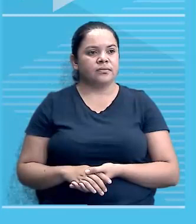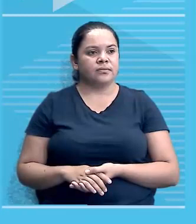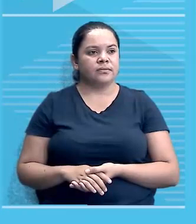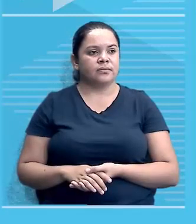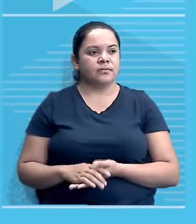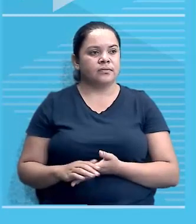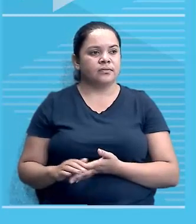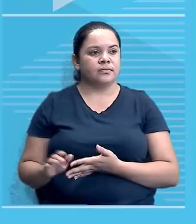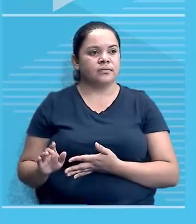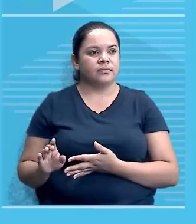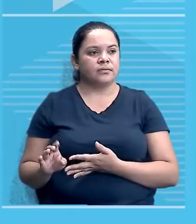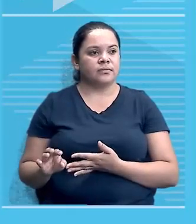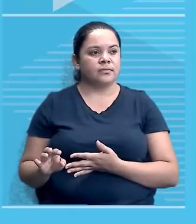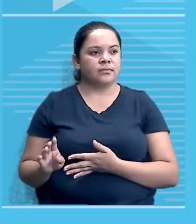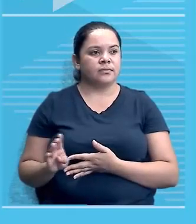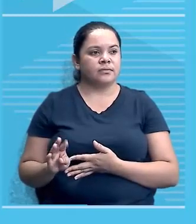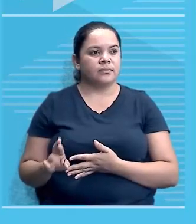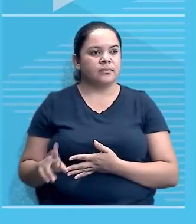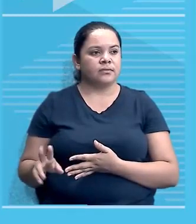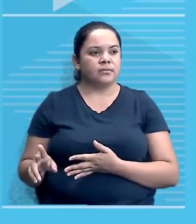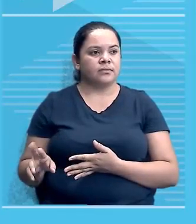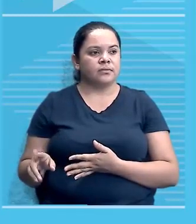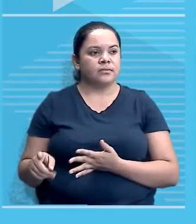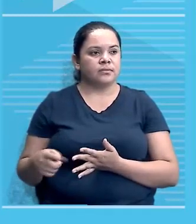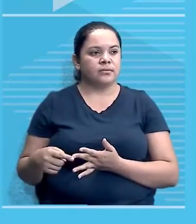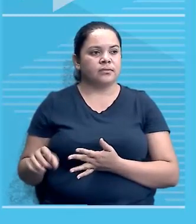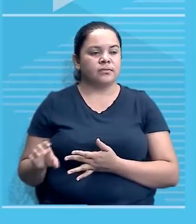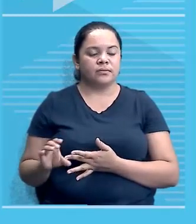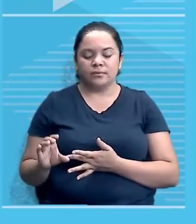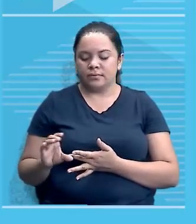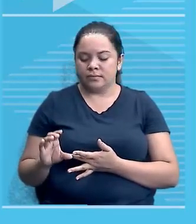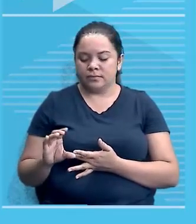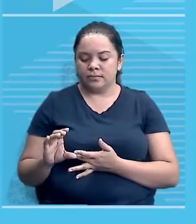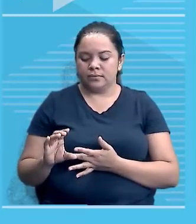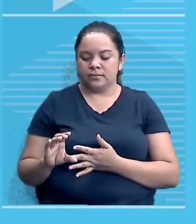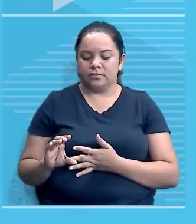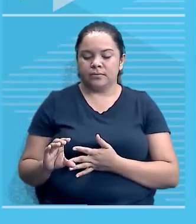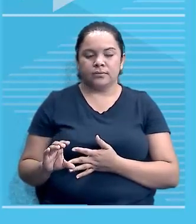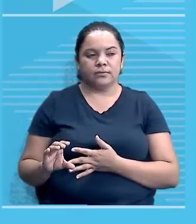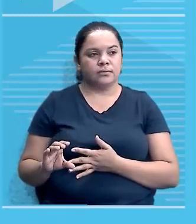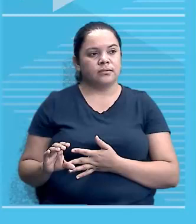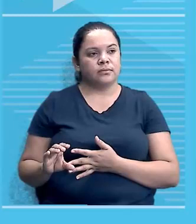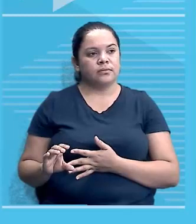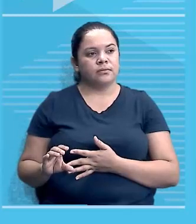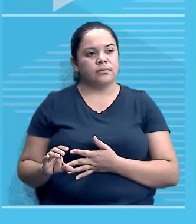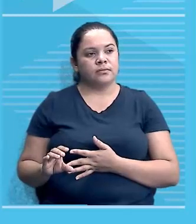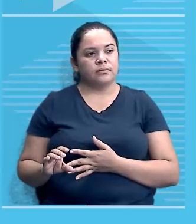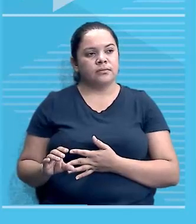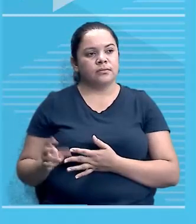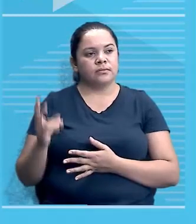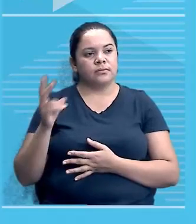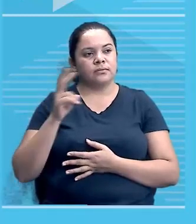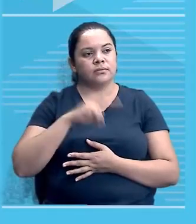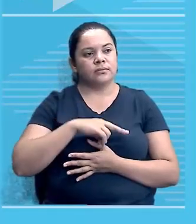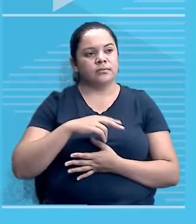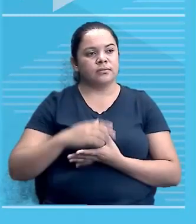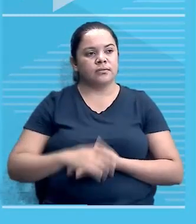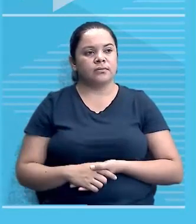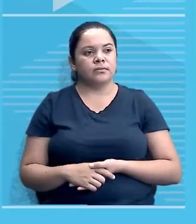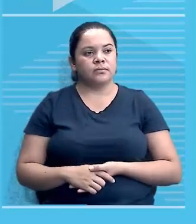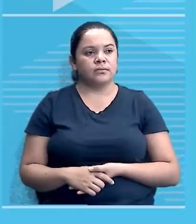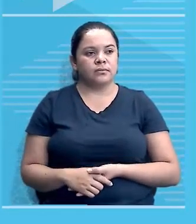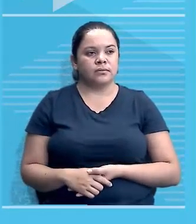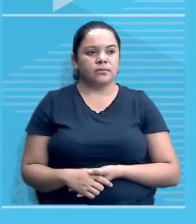independentes. Vamos colocar errado por conta disso. C. As burguesias metropolitanas, que